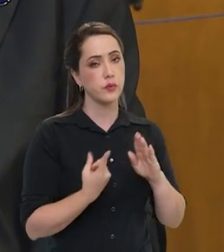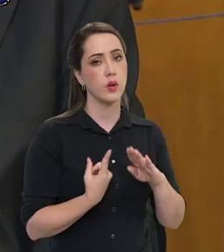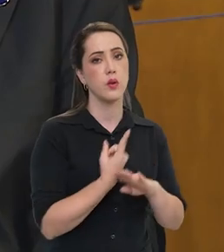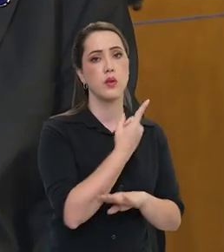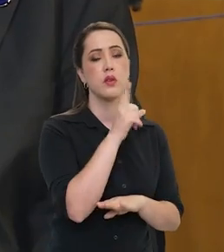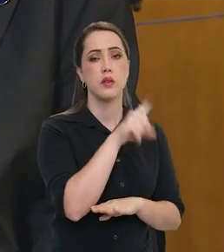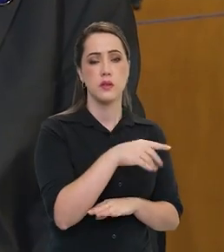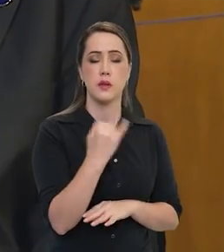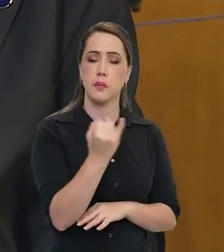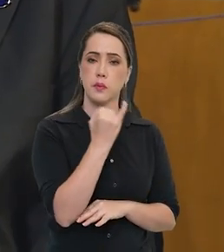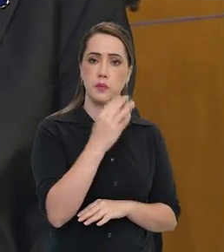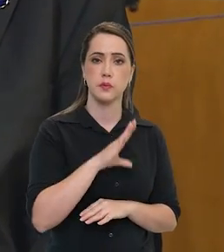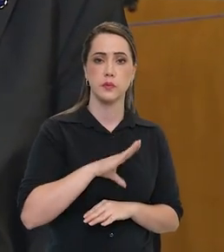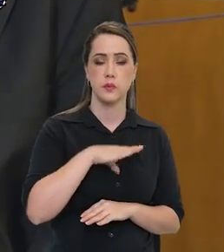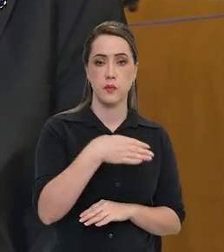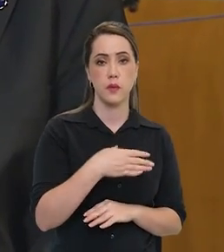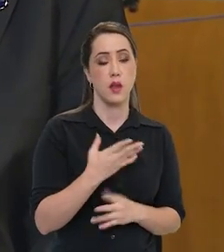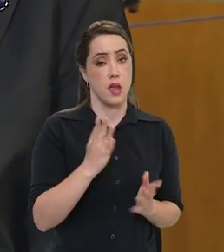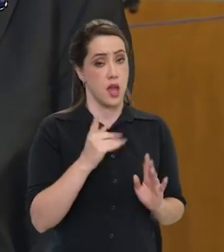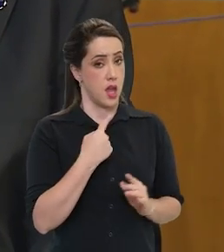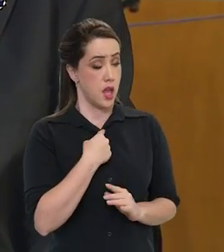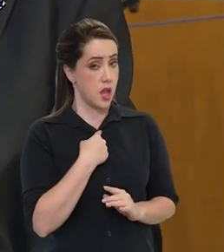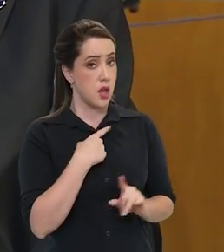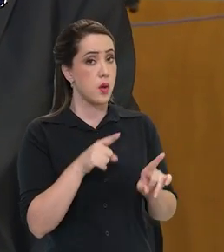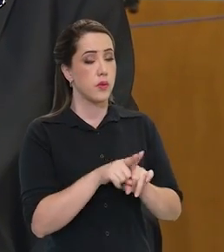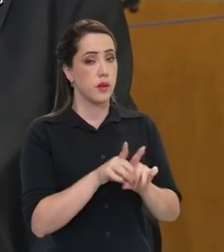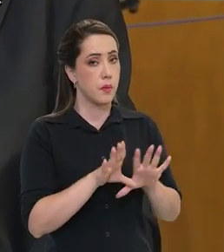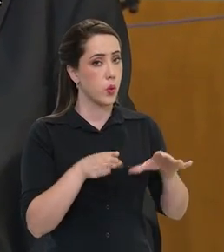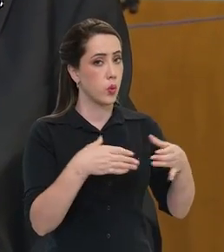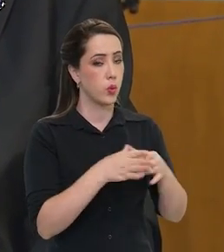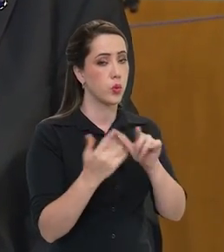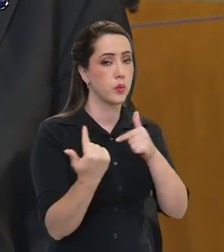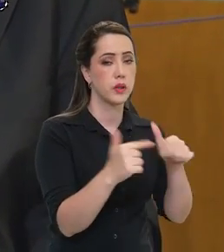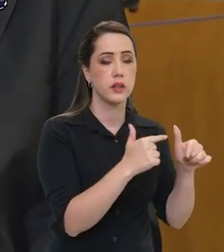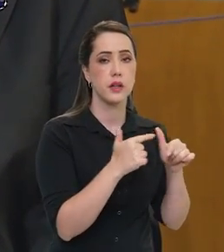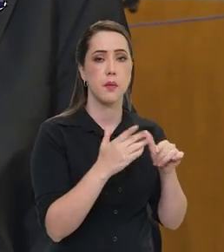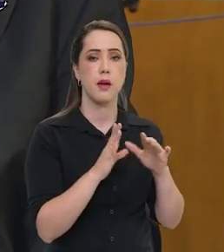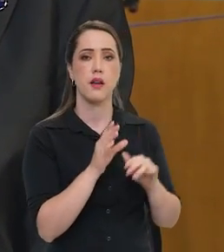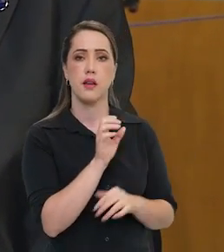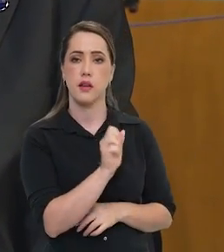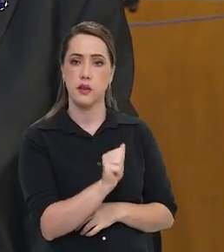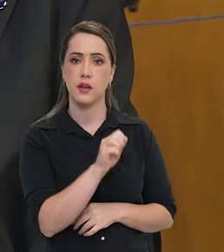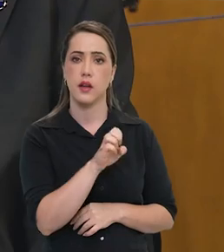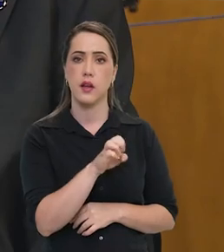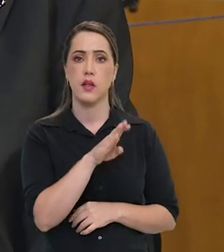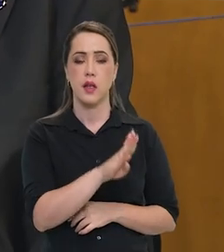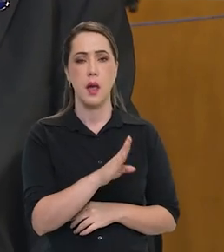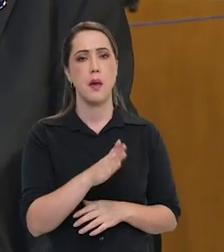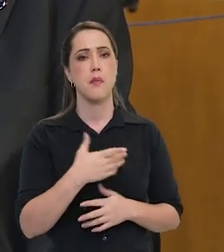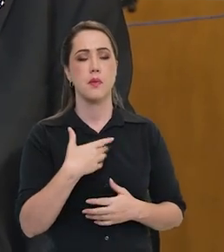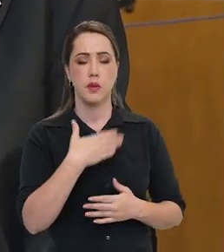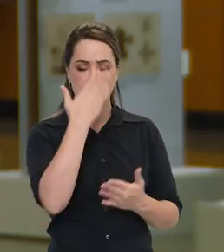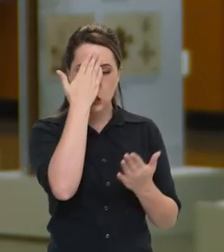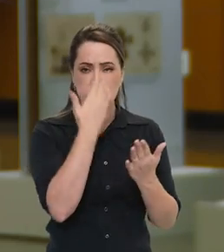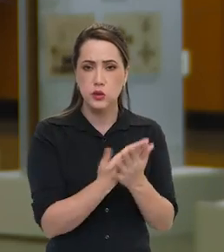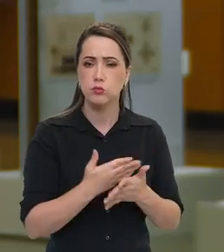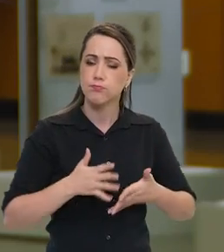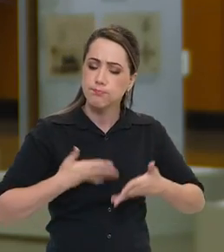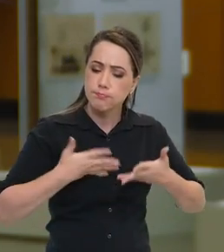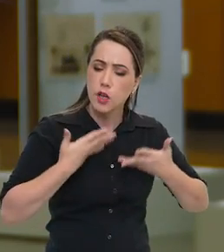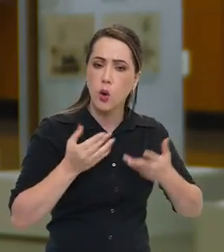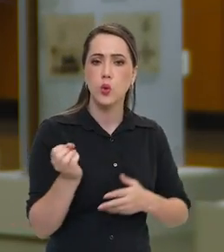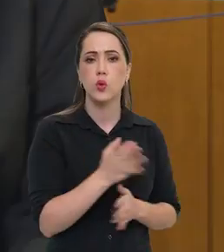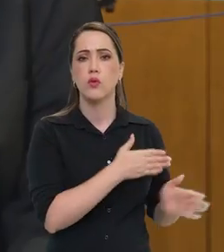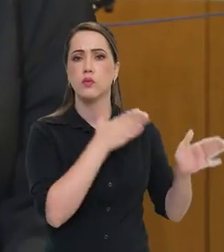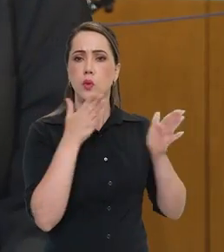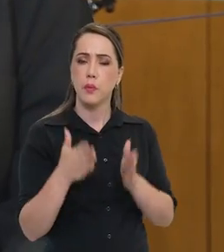Então, isso é muito encorajador. Não só eu, toda a equipe que trabalha na Agência Espacial Brasileira está muito, muito motivada para esse